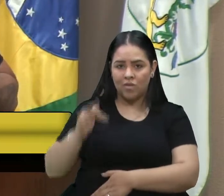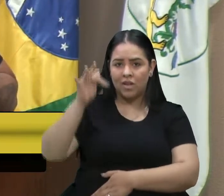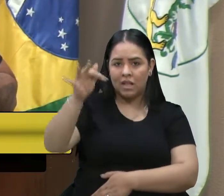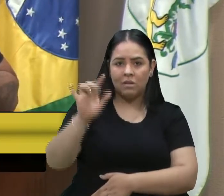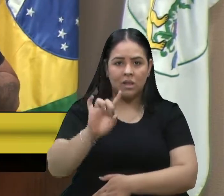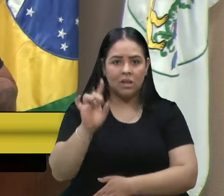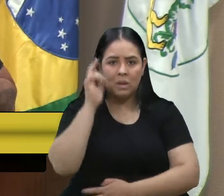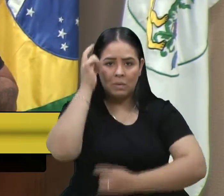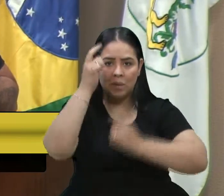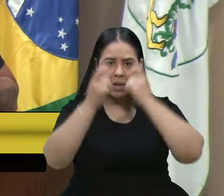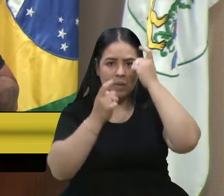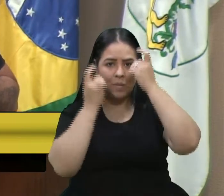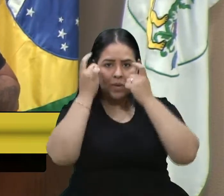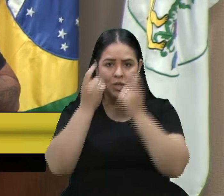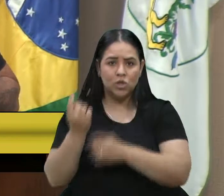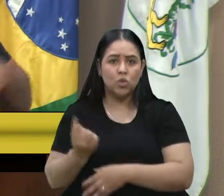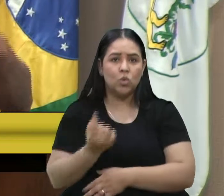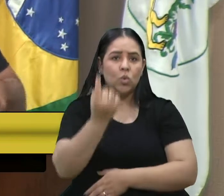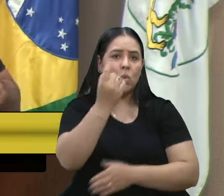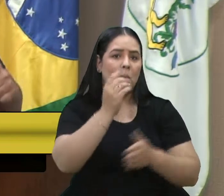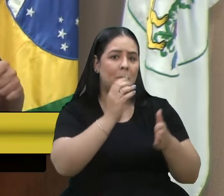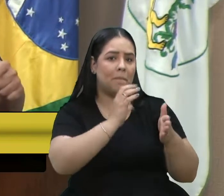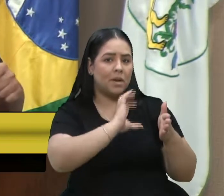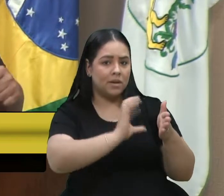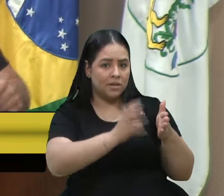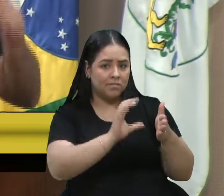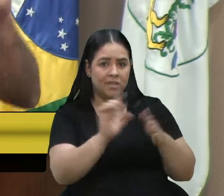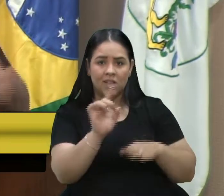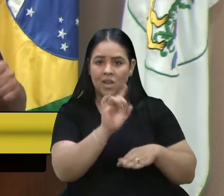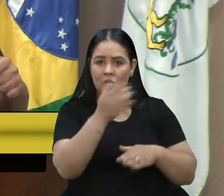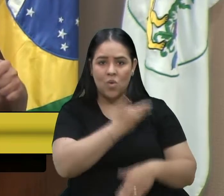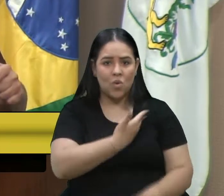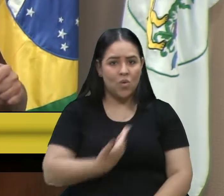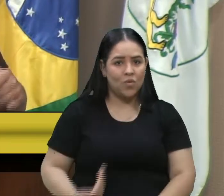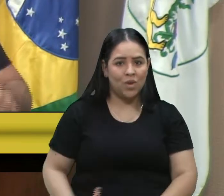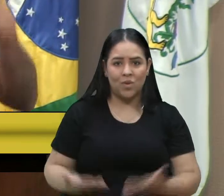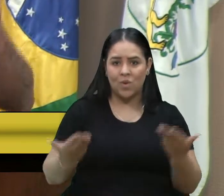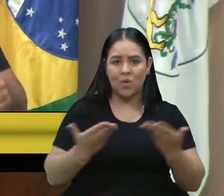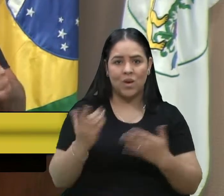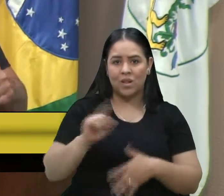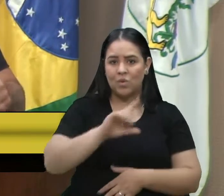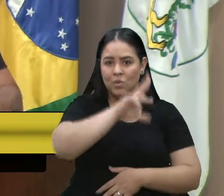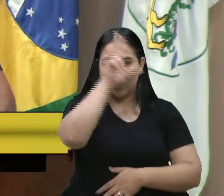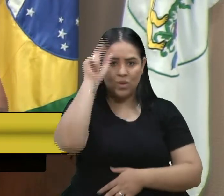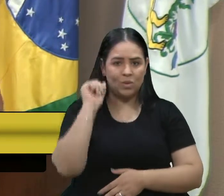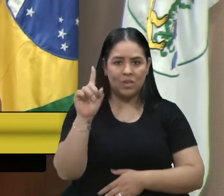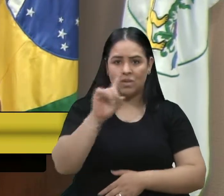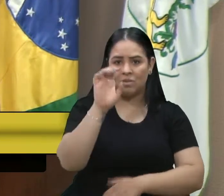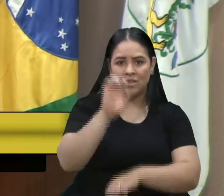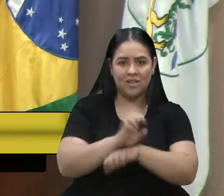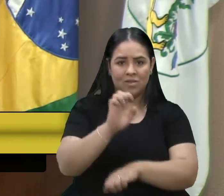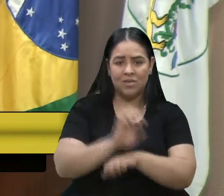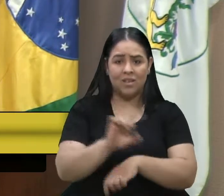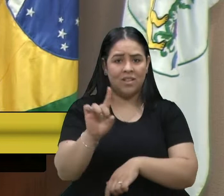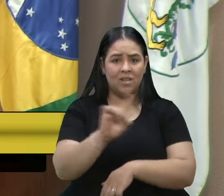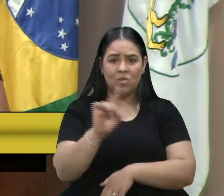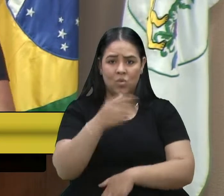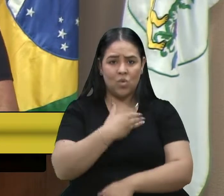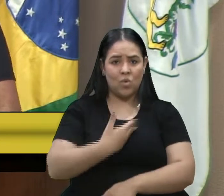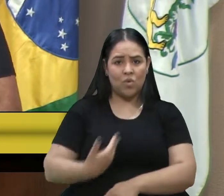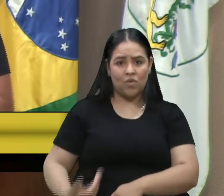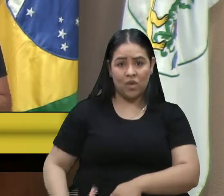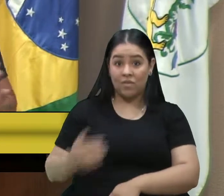atuação de um partido que não está no governo, nem do município, nem do Estado e nem do governo